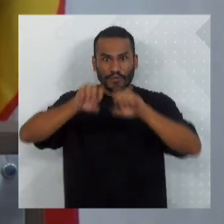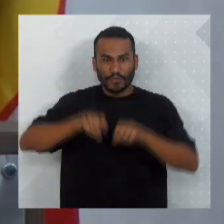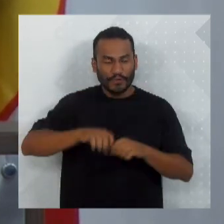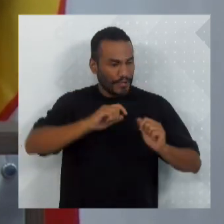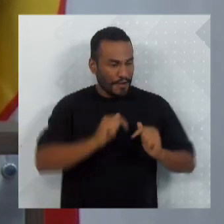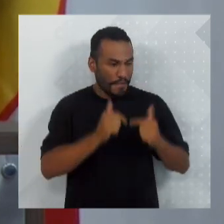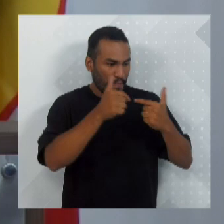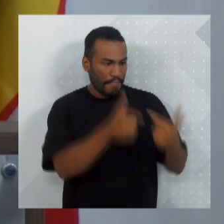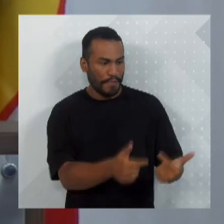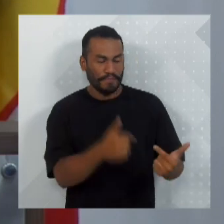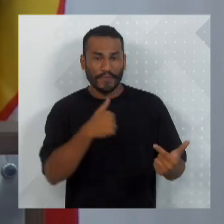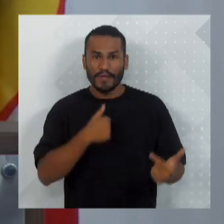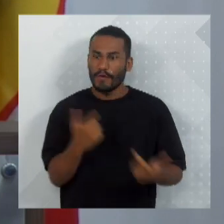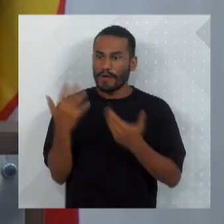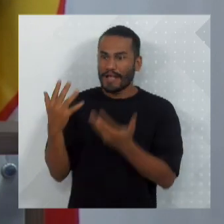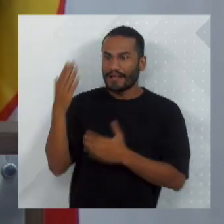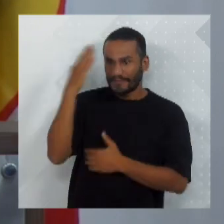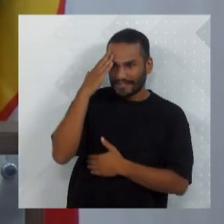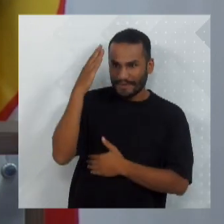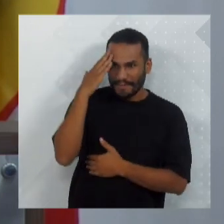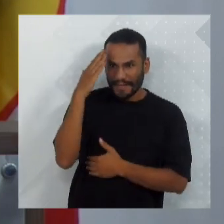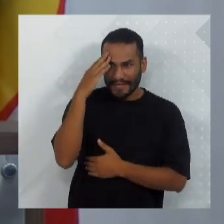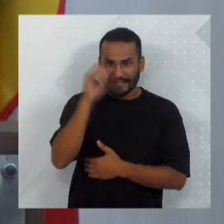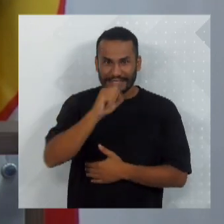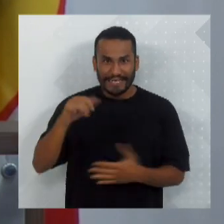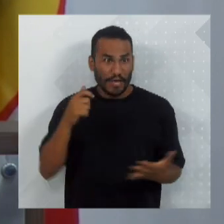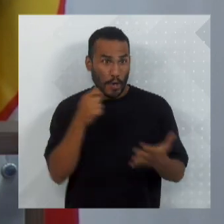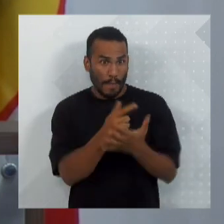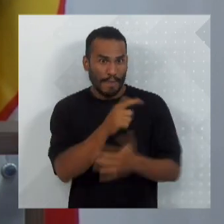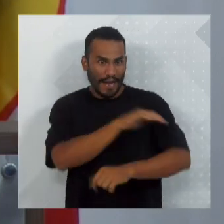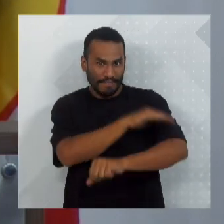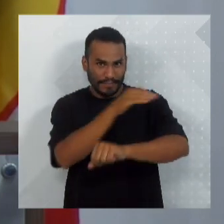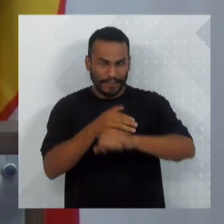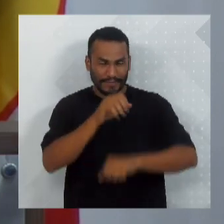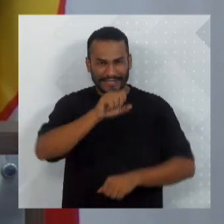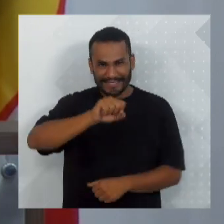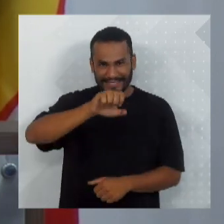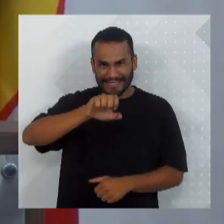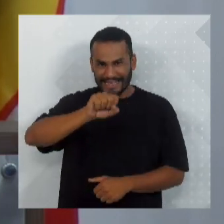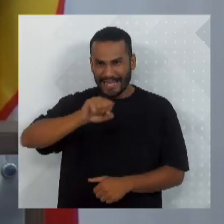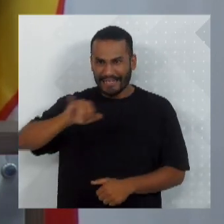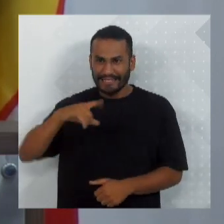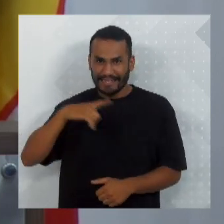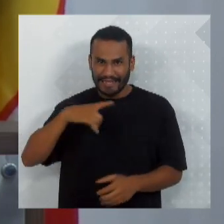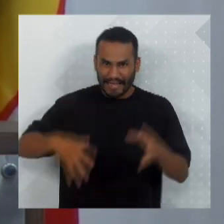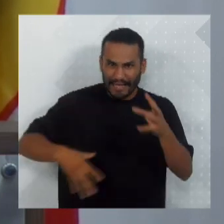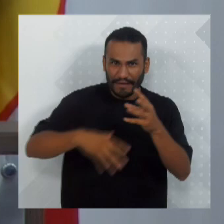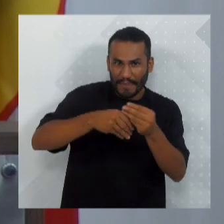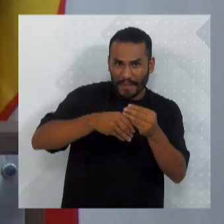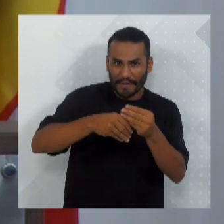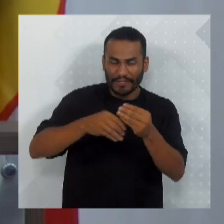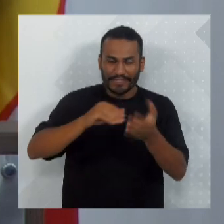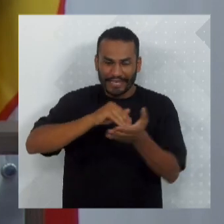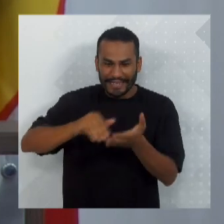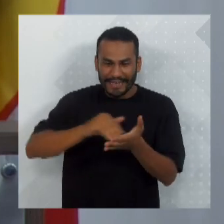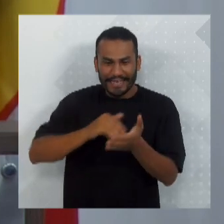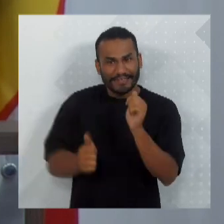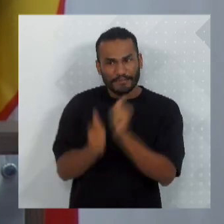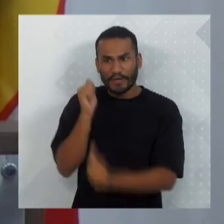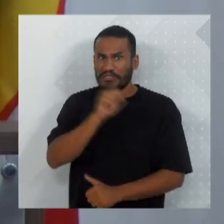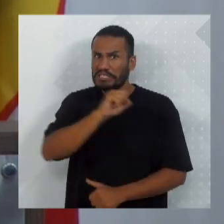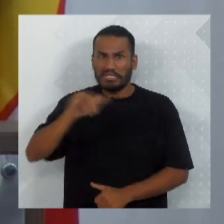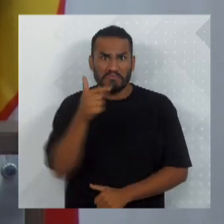operação. E eu quero saber se, com a aquisição do SESI, vai ter incremento no orçamento da Secretaria de Esportes. Porque, se não tiver